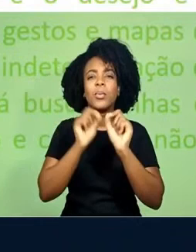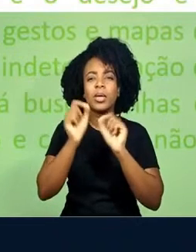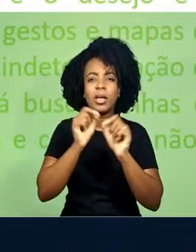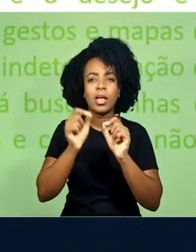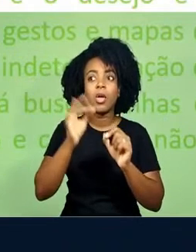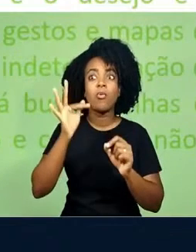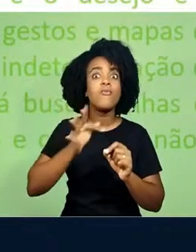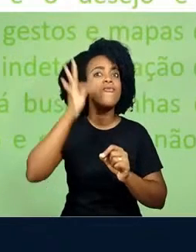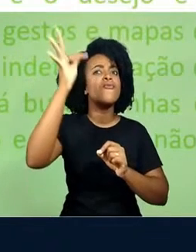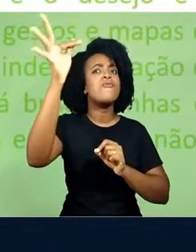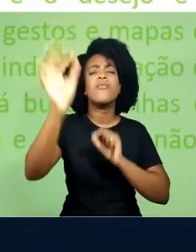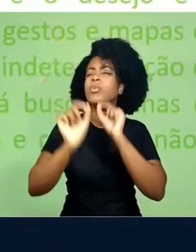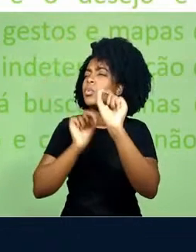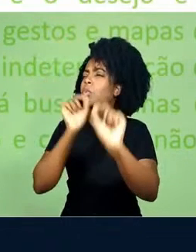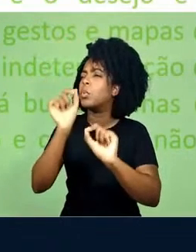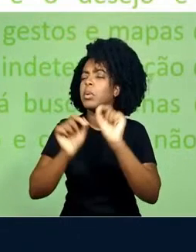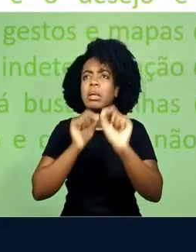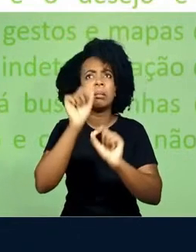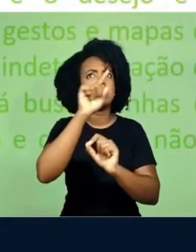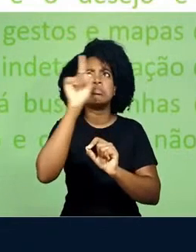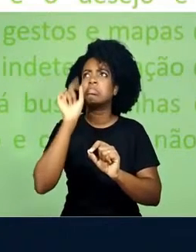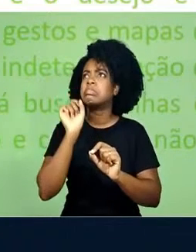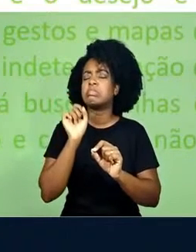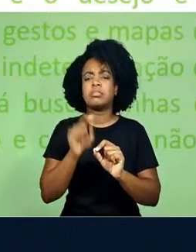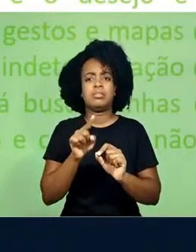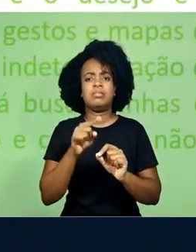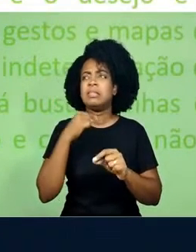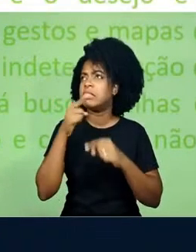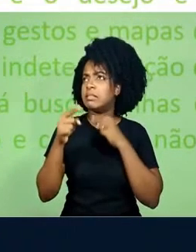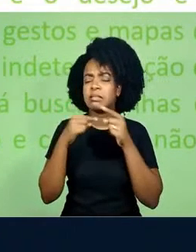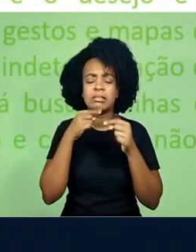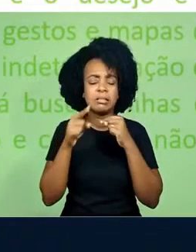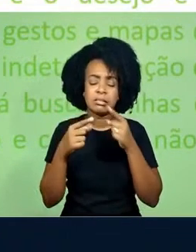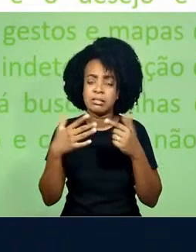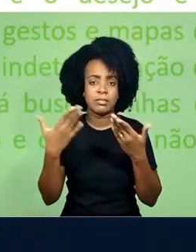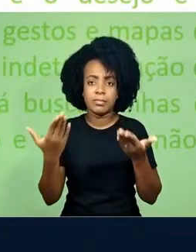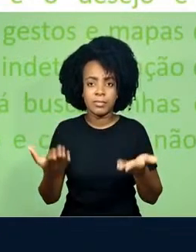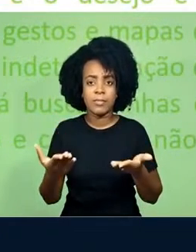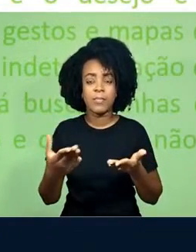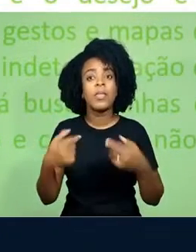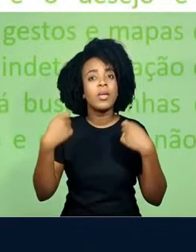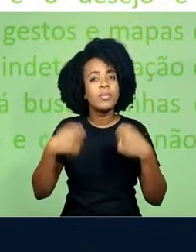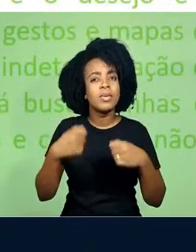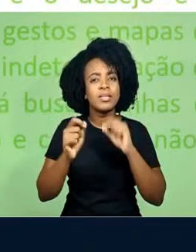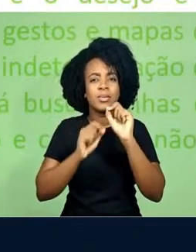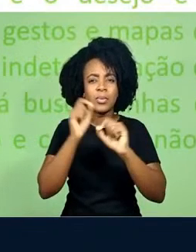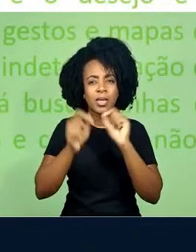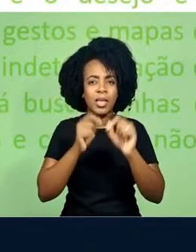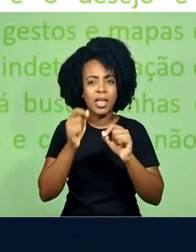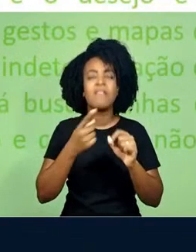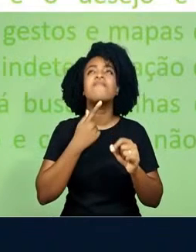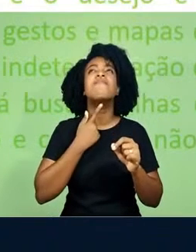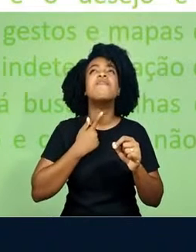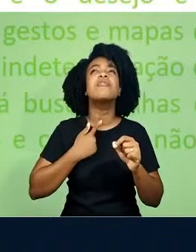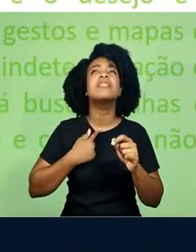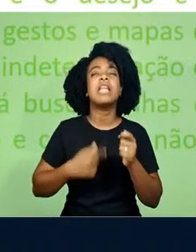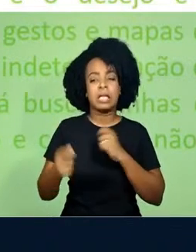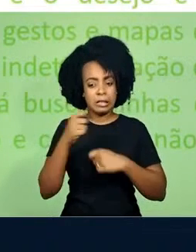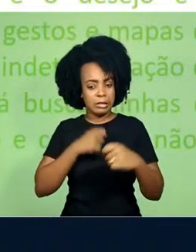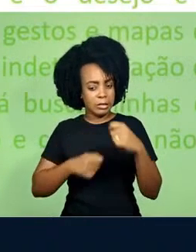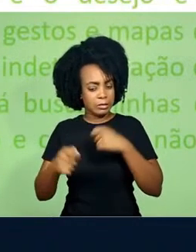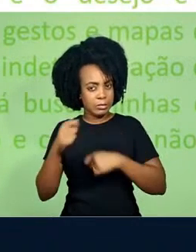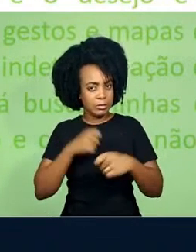indeterminação do futuro. A pulsão de desejo sempre irá buscar linhas de fuga para as vontades de dominação e controle.